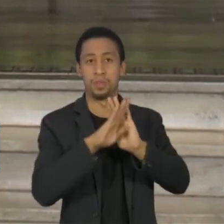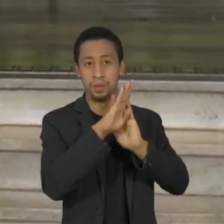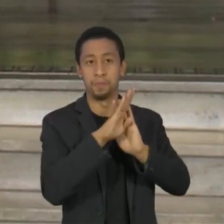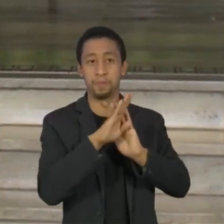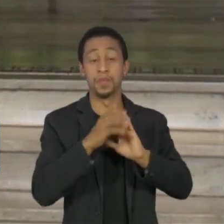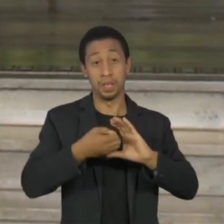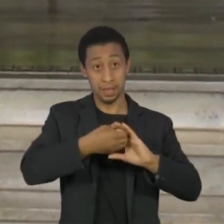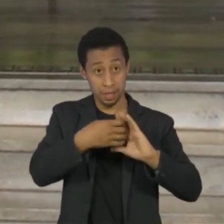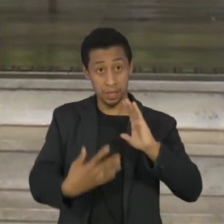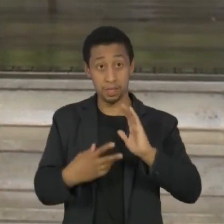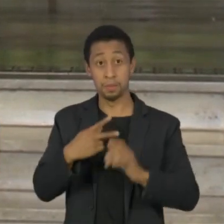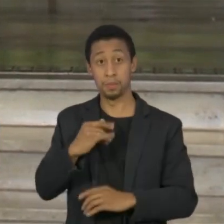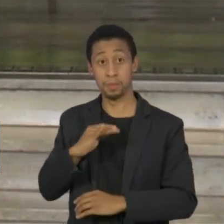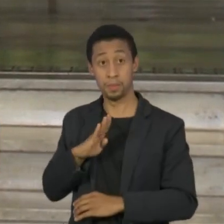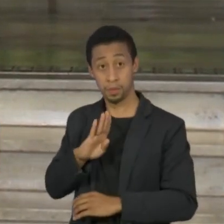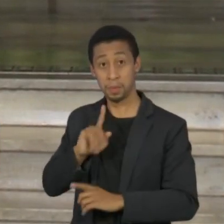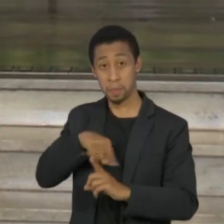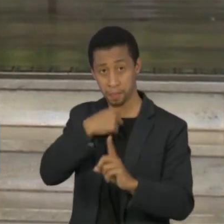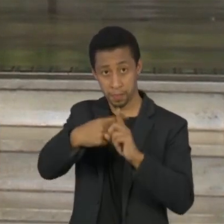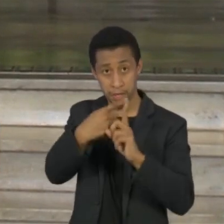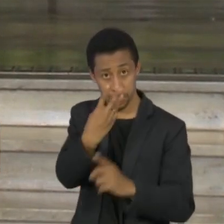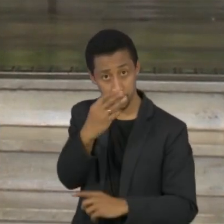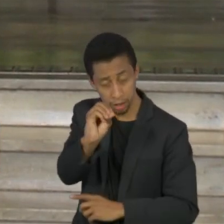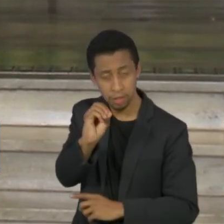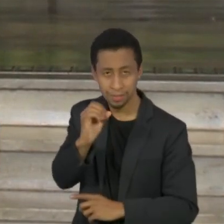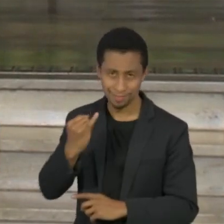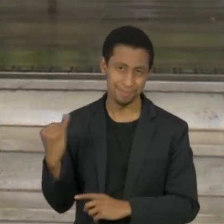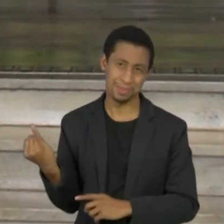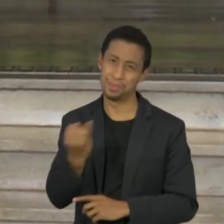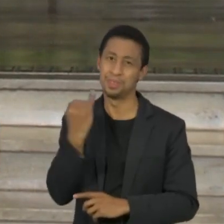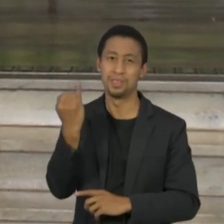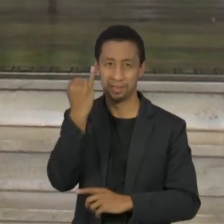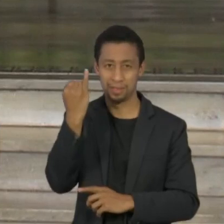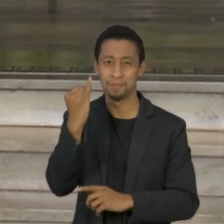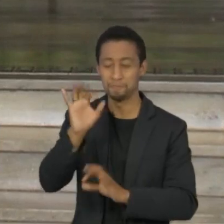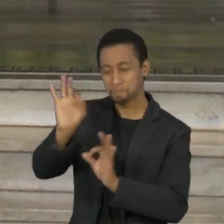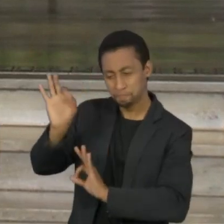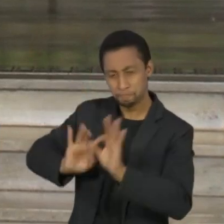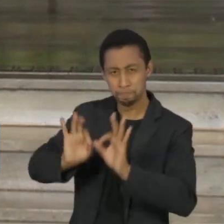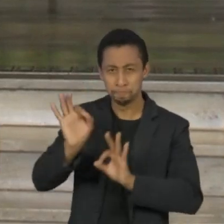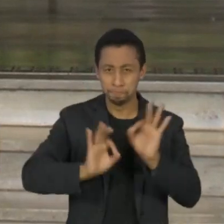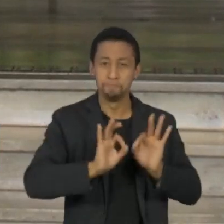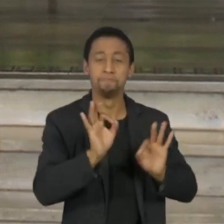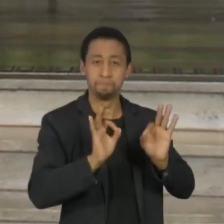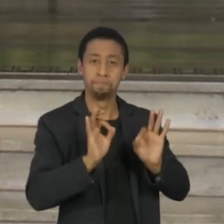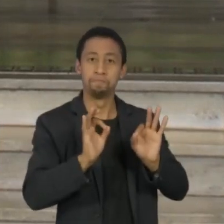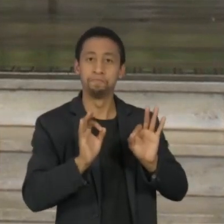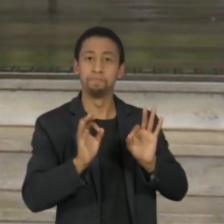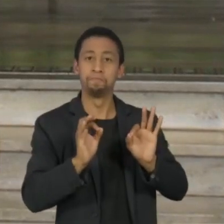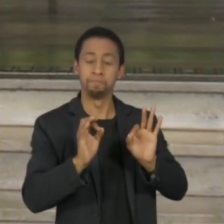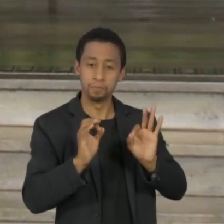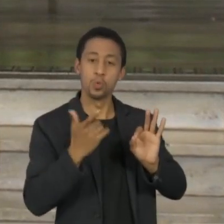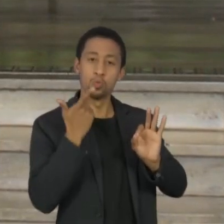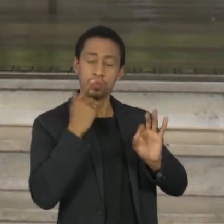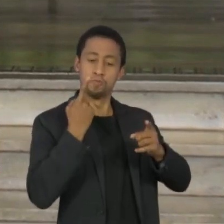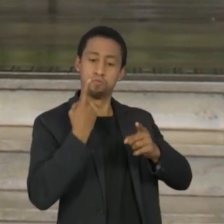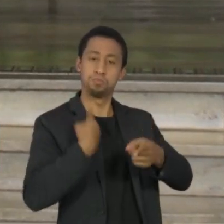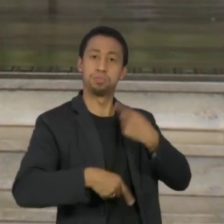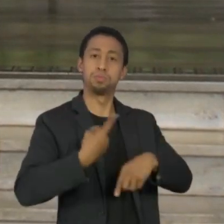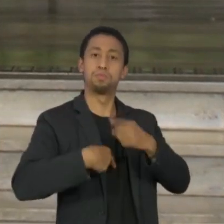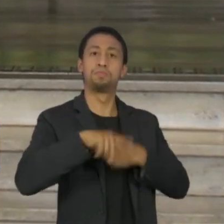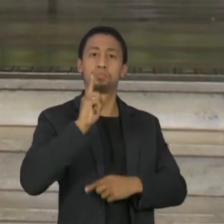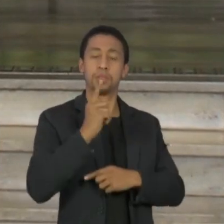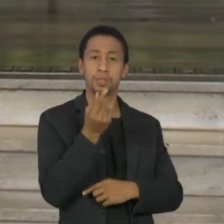o PIB mais 30 será parte fundamental no robusto e necessário plano de recuperação econômica que estamos